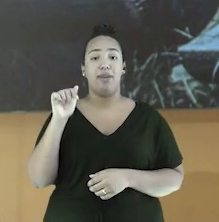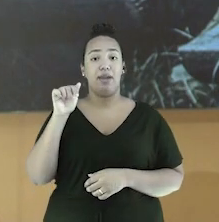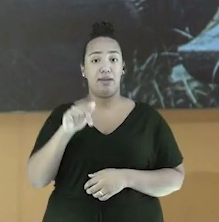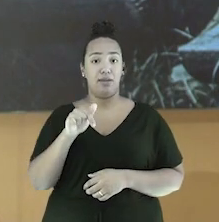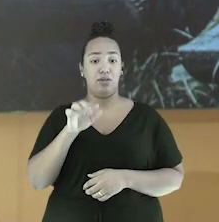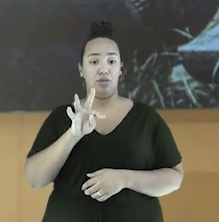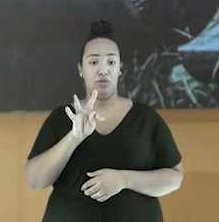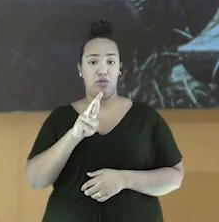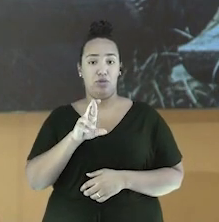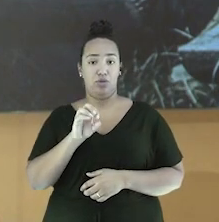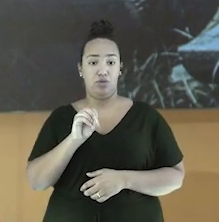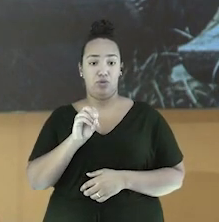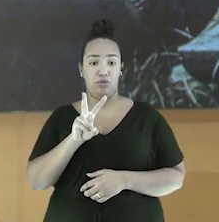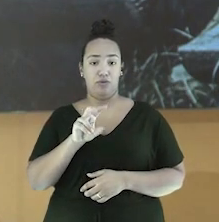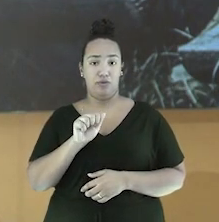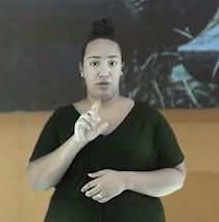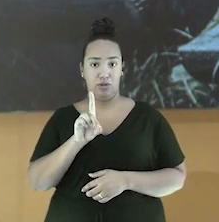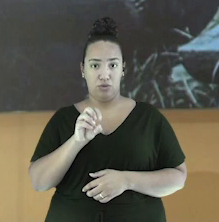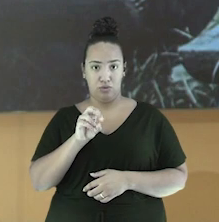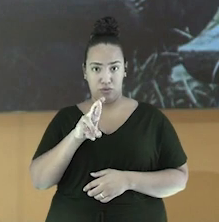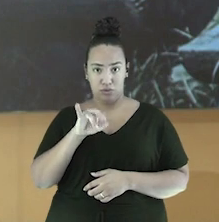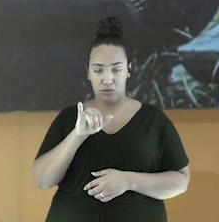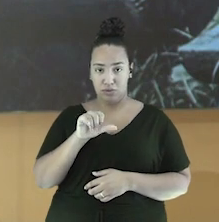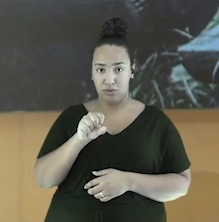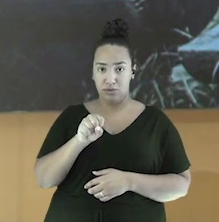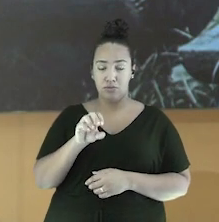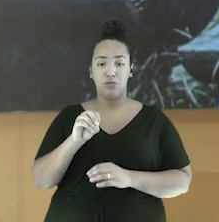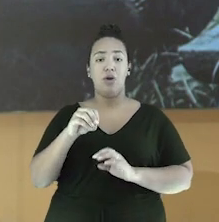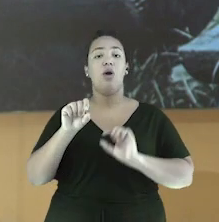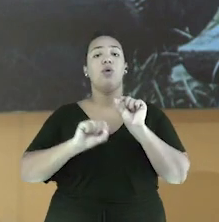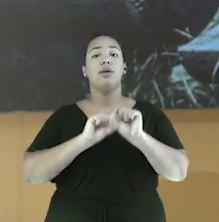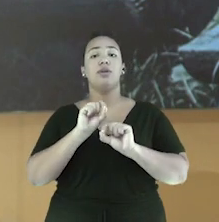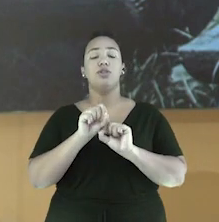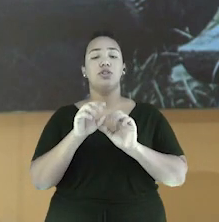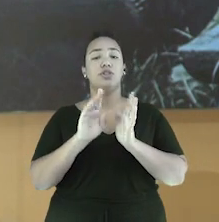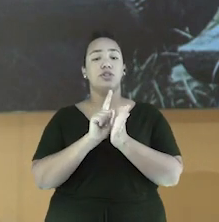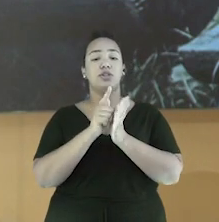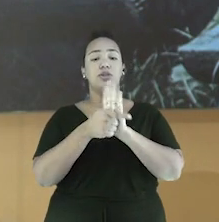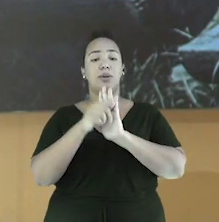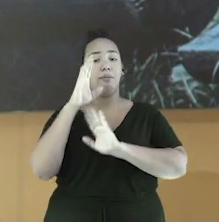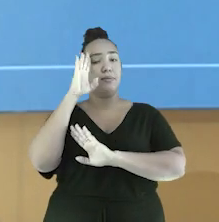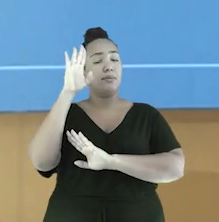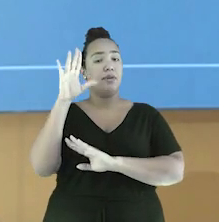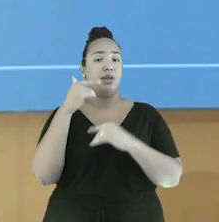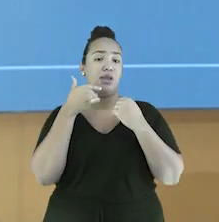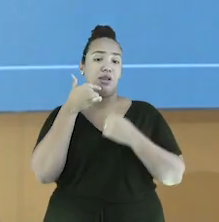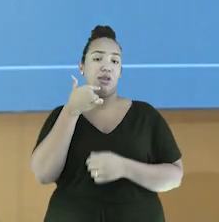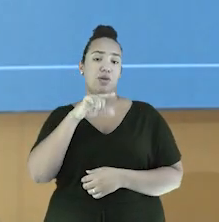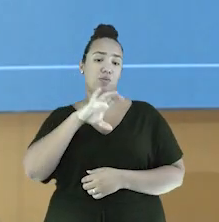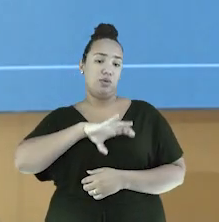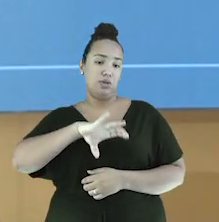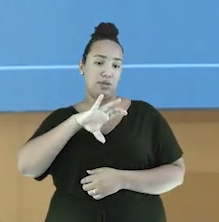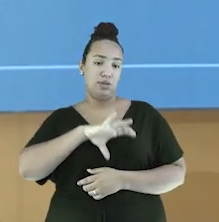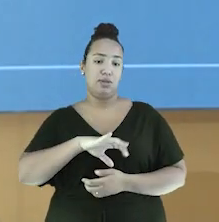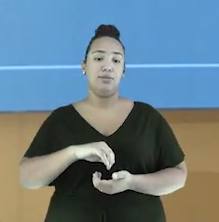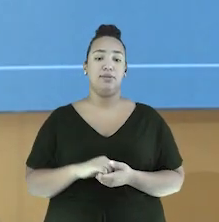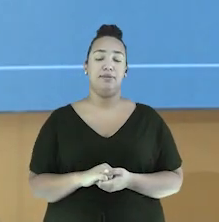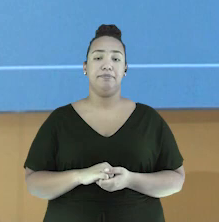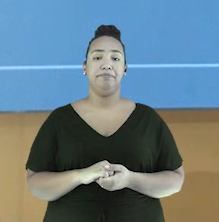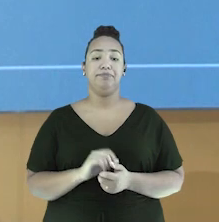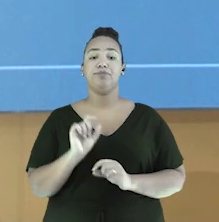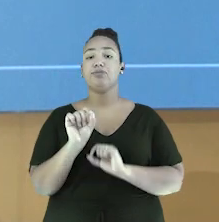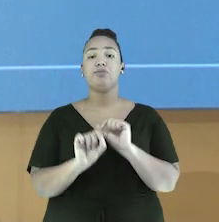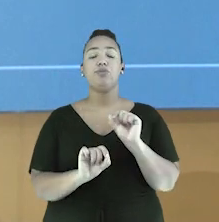língua portuguesa. As suas principais características eram relação entre poesia e música.